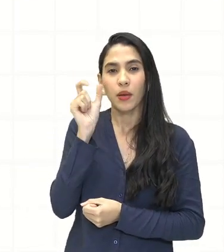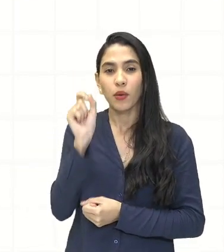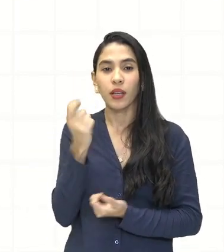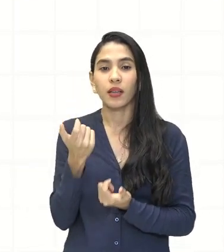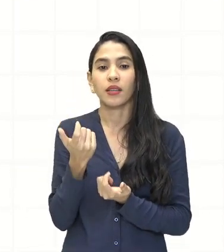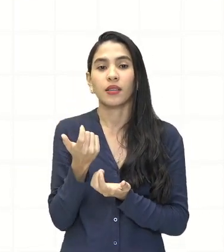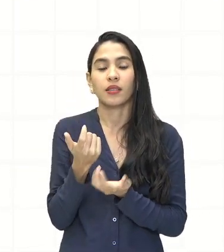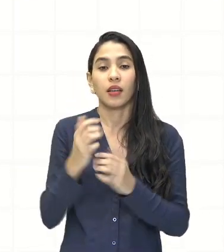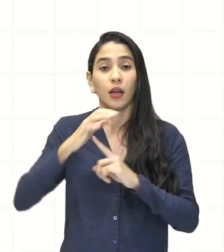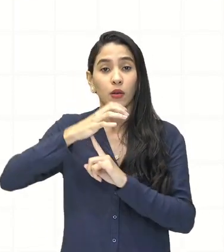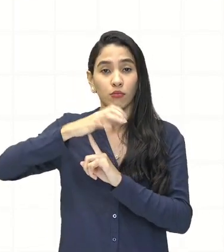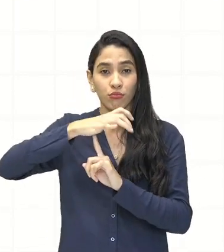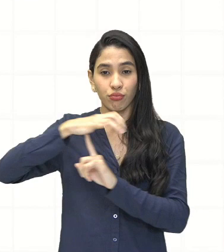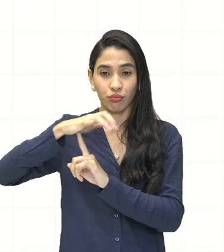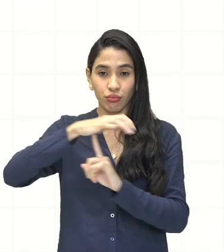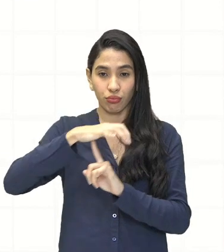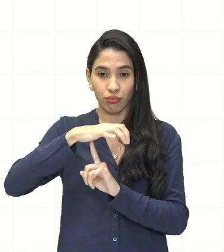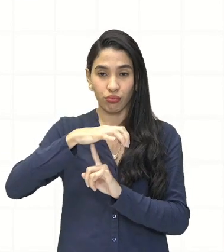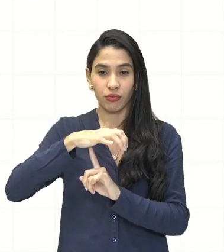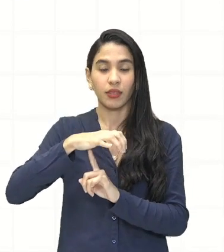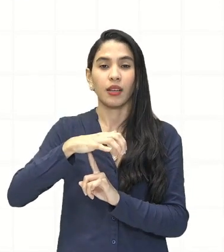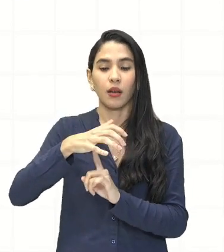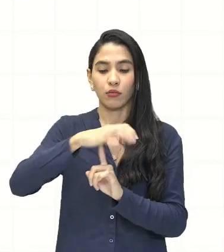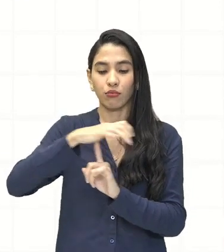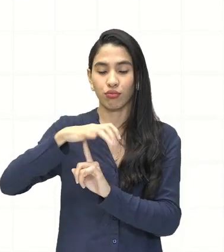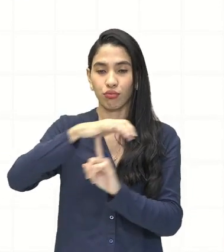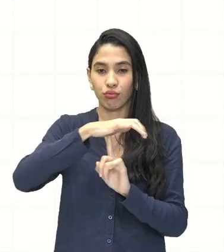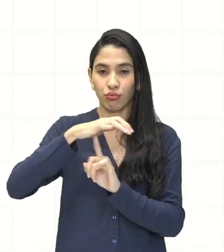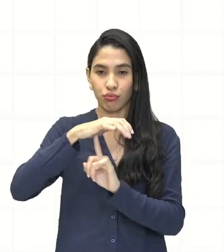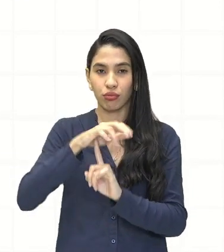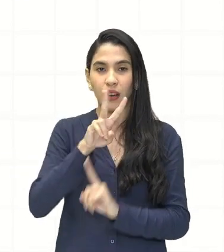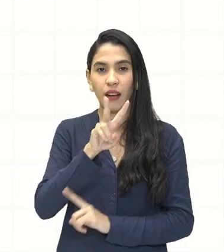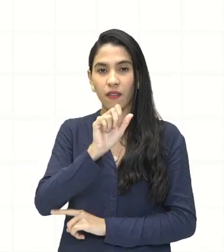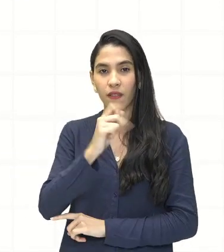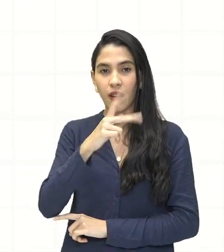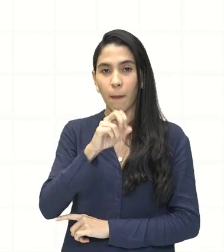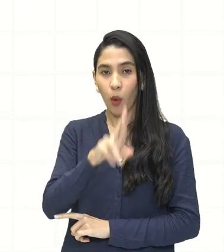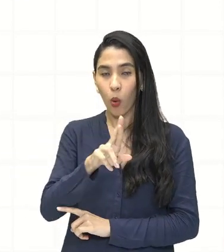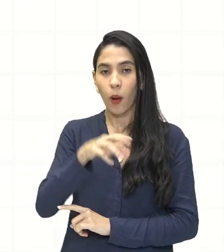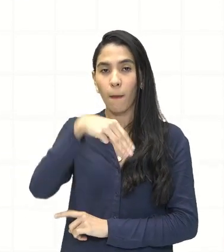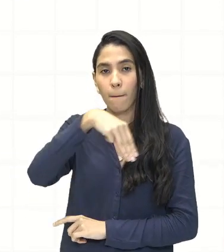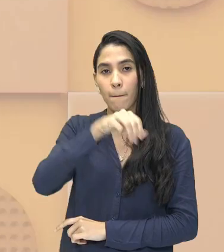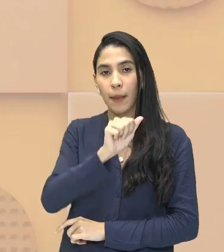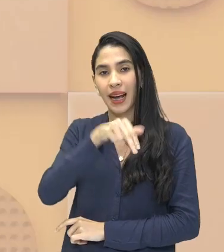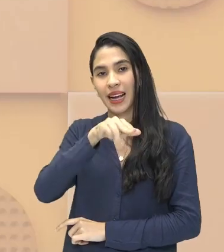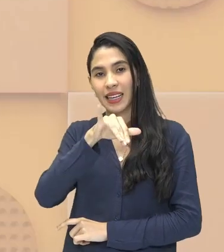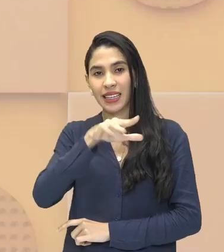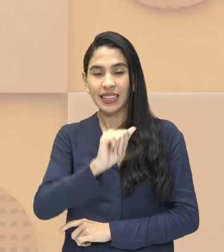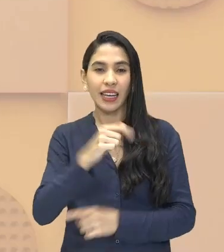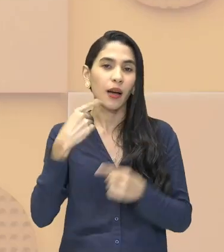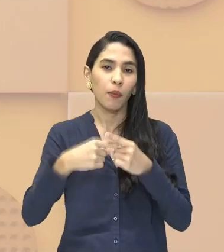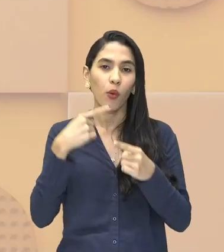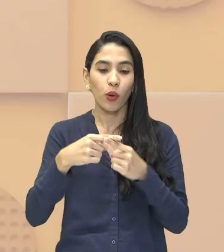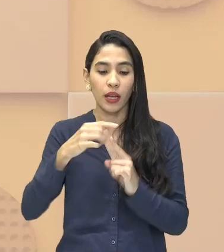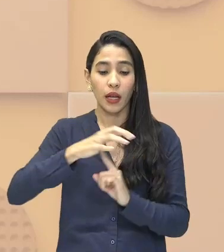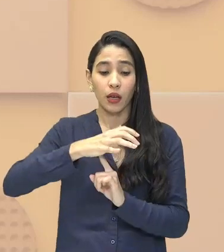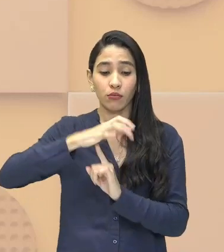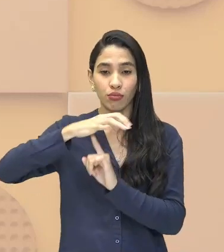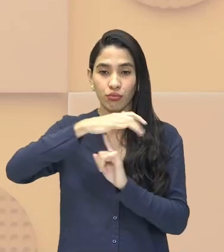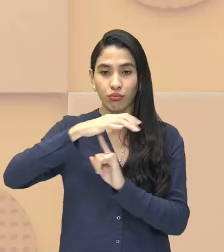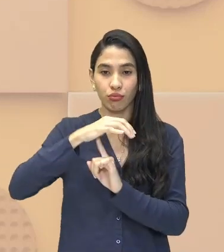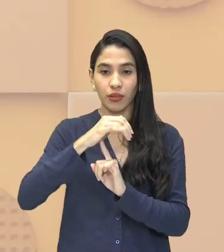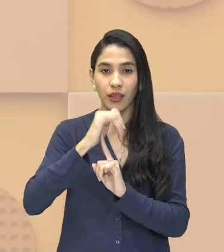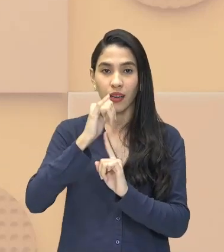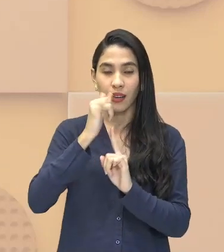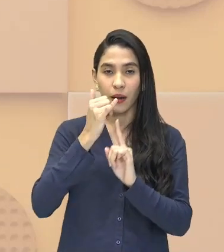da máquina a vapor. Mas por que essa máquina a vapor vai ser importante nesse momento? Porque ela vai gerar energia. E no